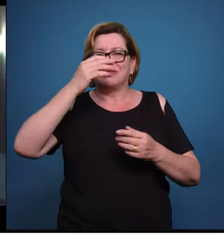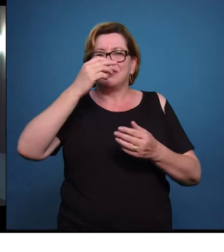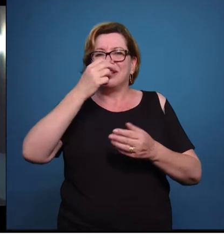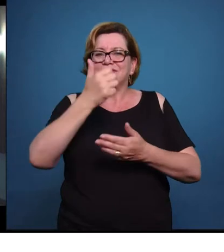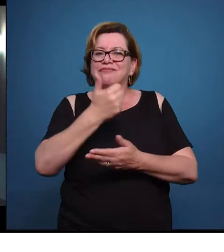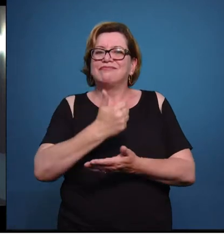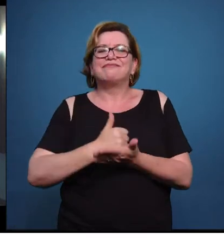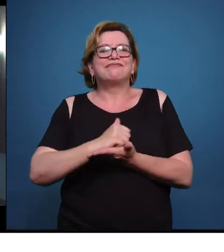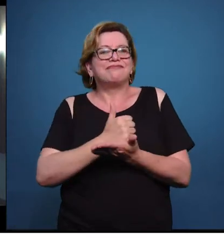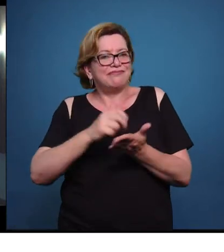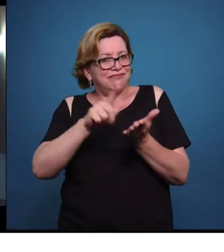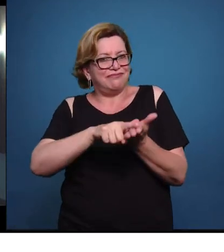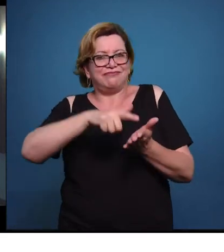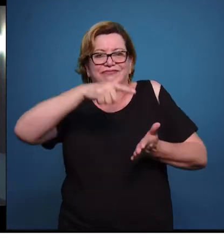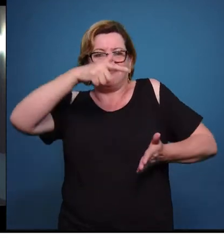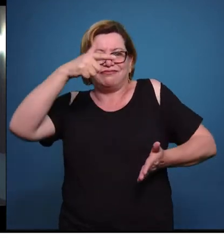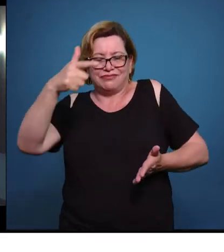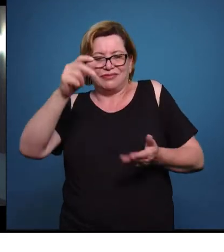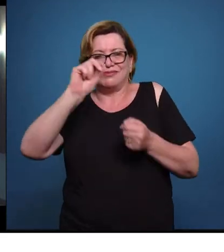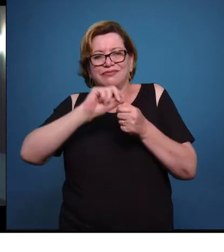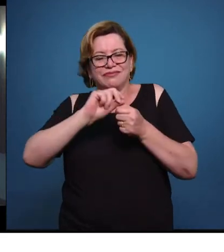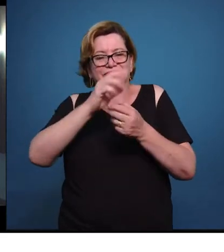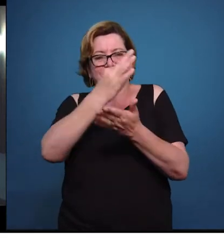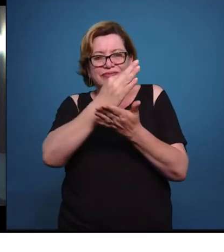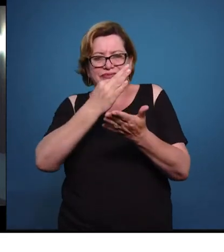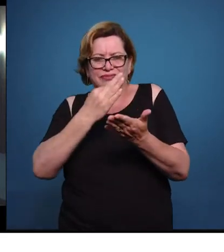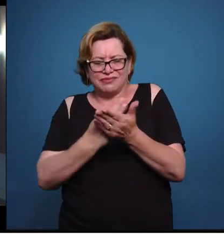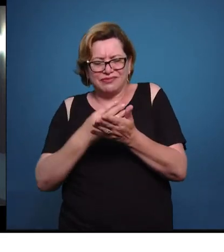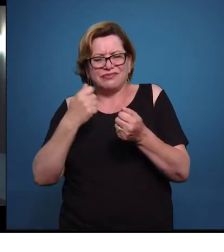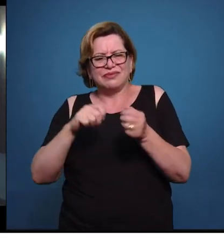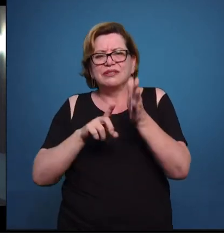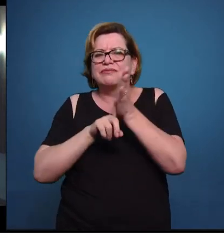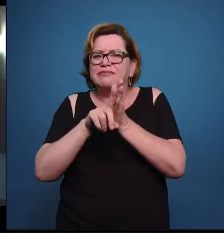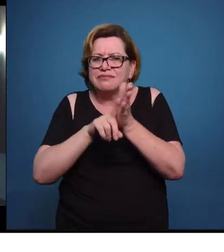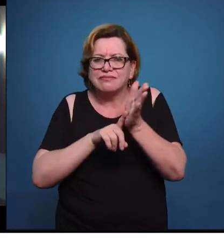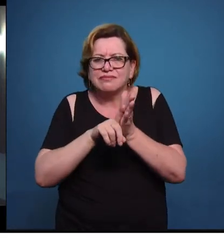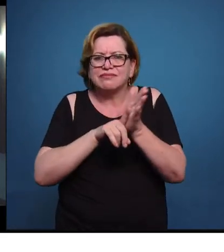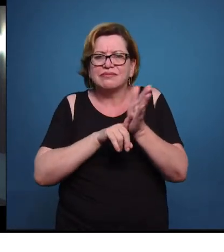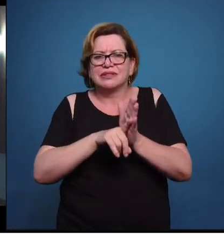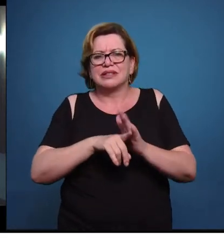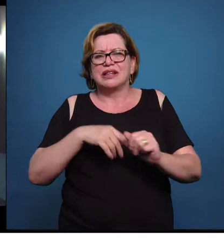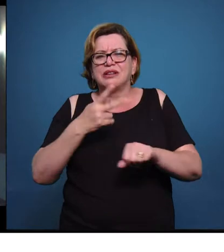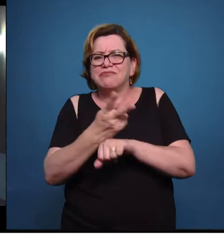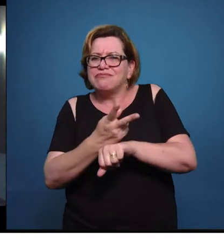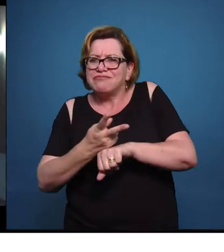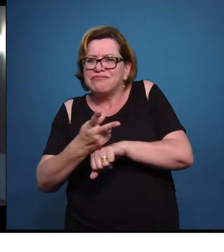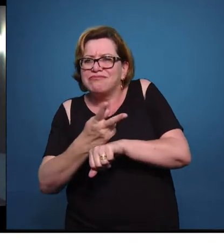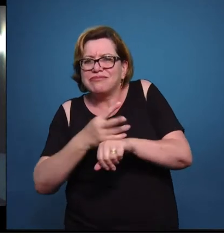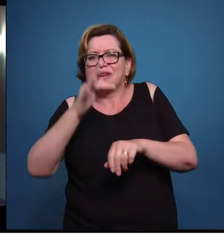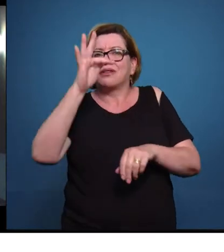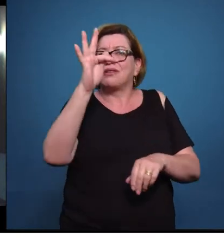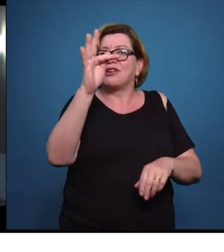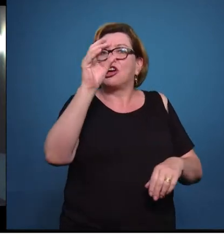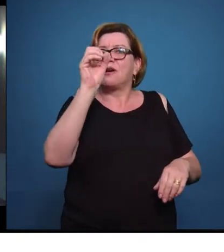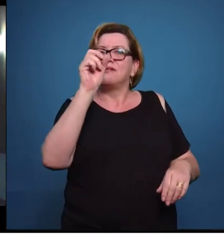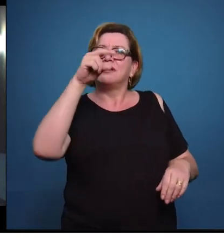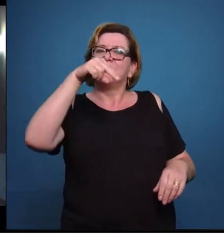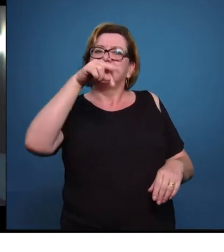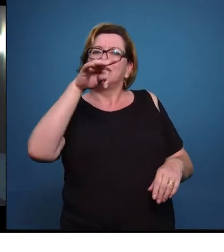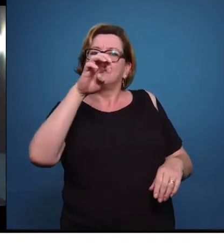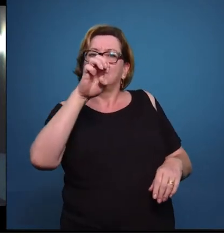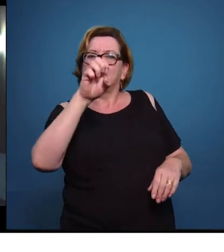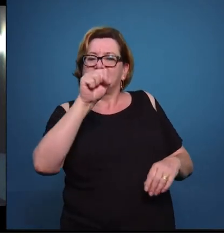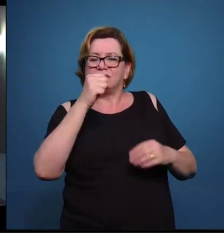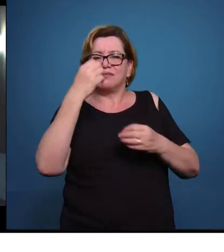fazer uma matéria, escrever um texto, ele precisa pesquisar de fato, buscar as fontes, buscar o